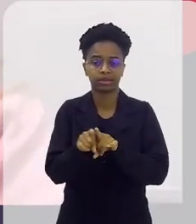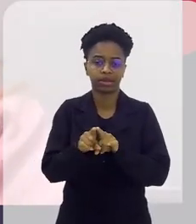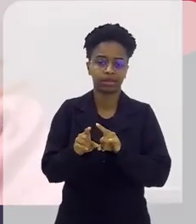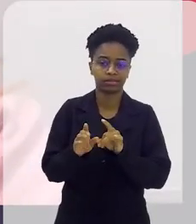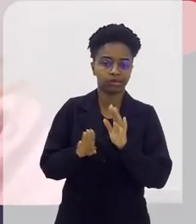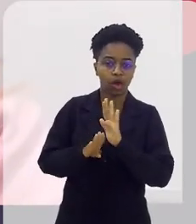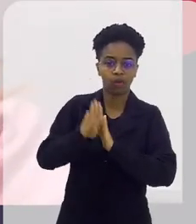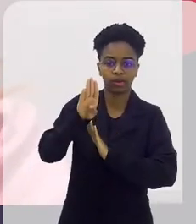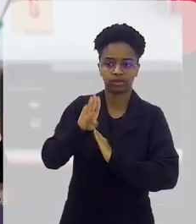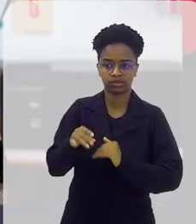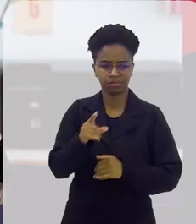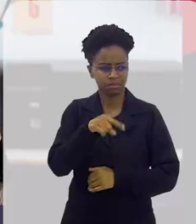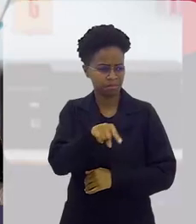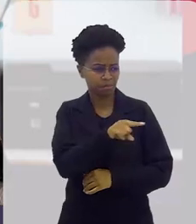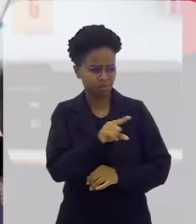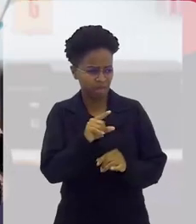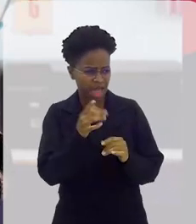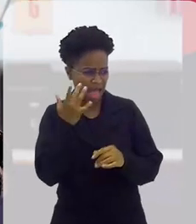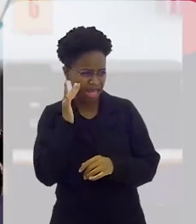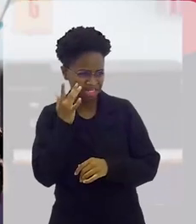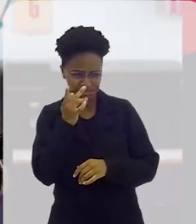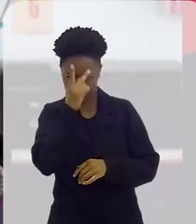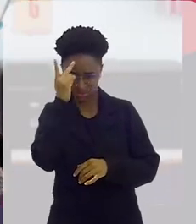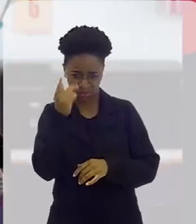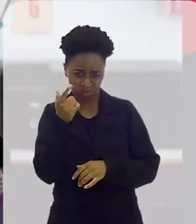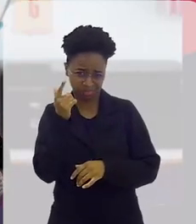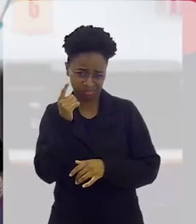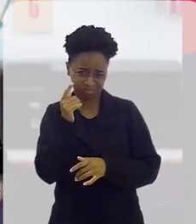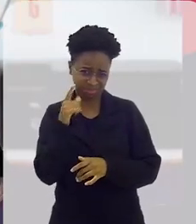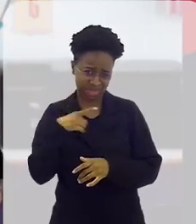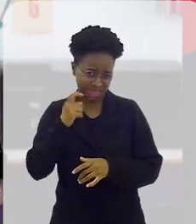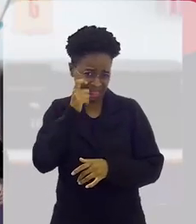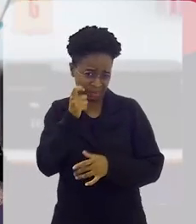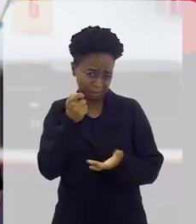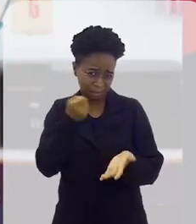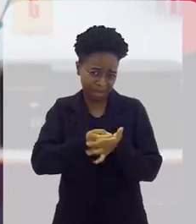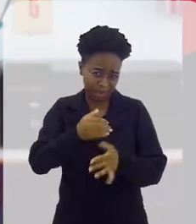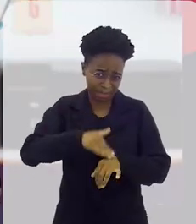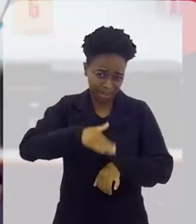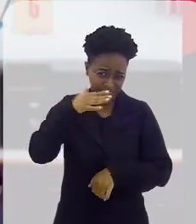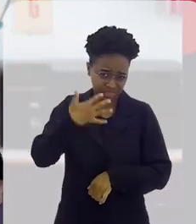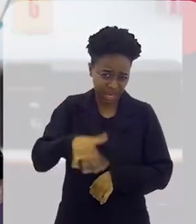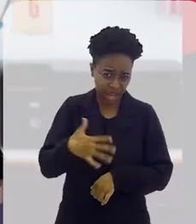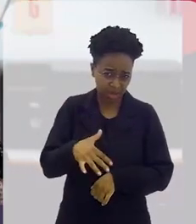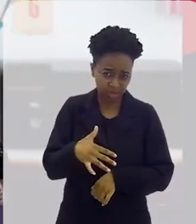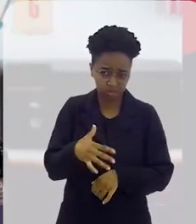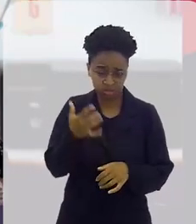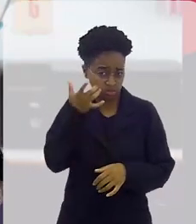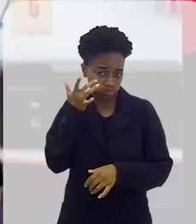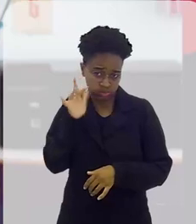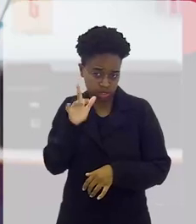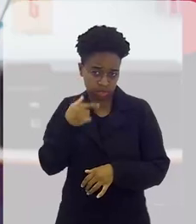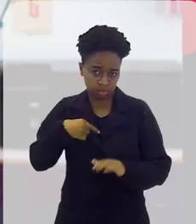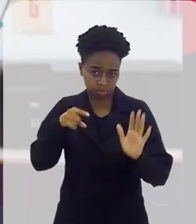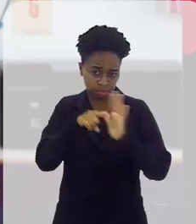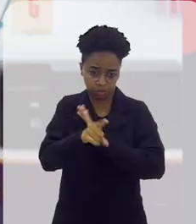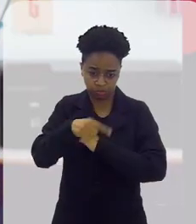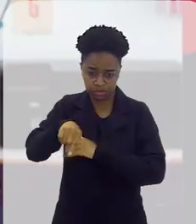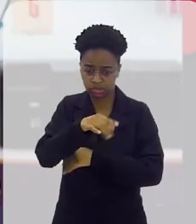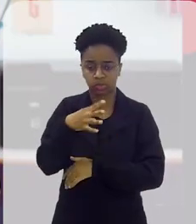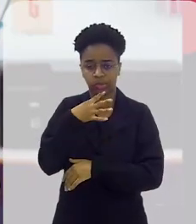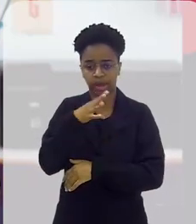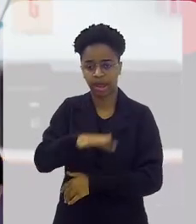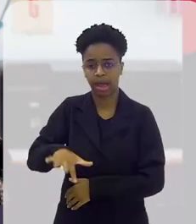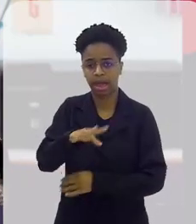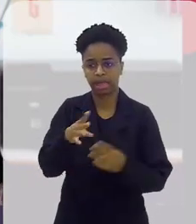também tem aumentado. Mas será que a ponto das pessoas pagarem mais por isso? Não sei, vocês que estão sabendo mais aí